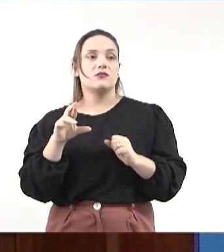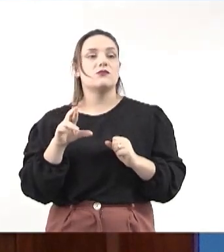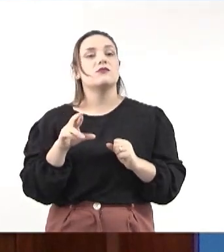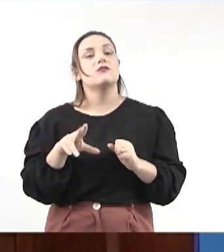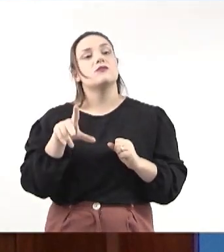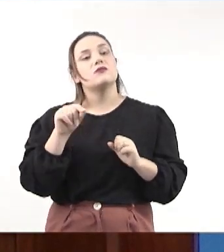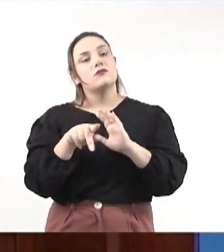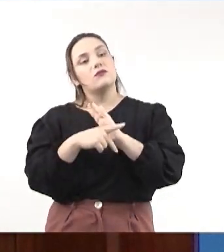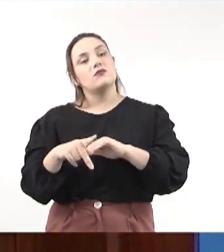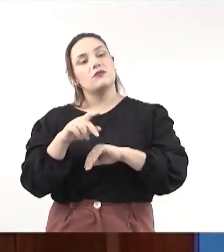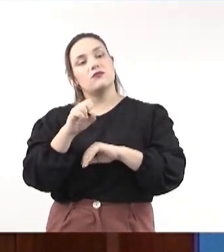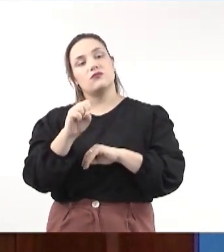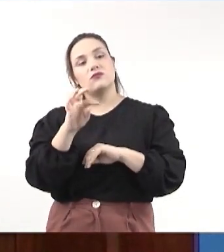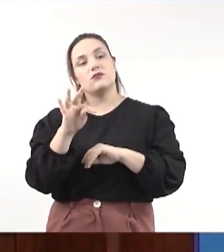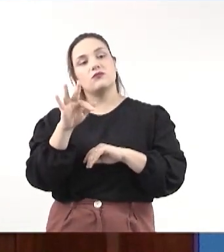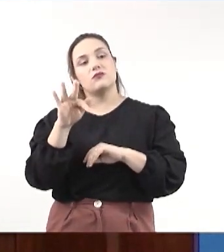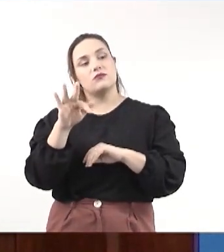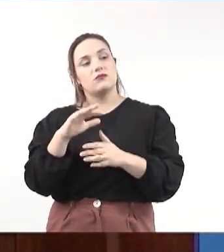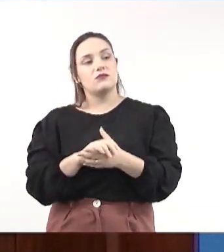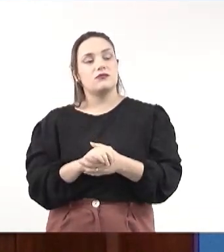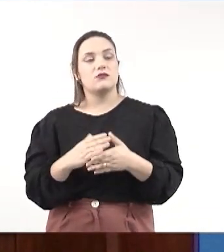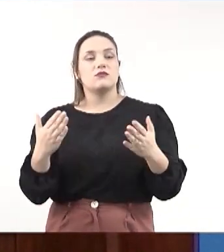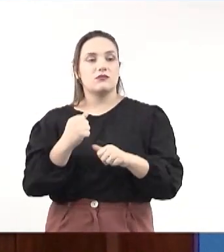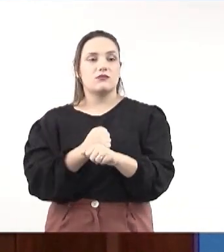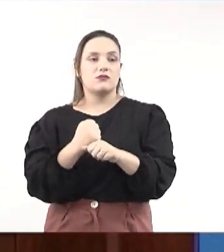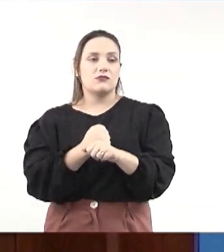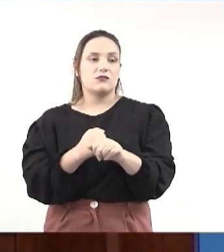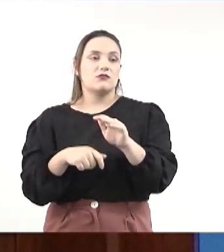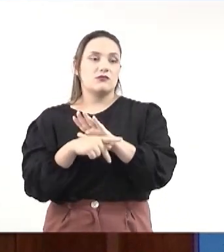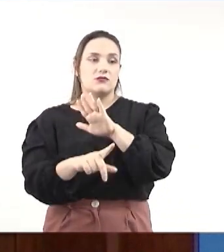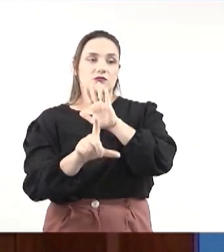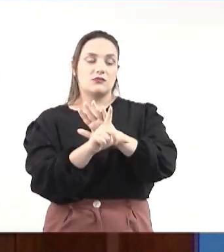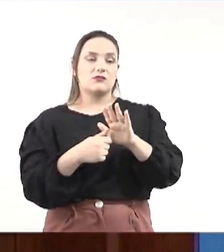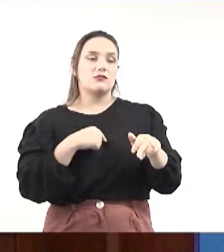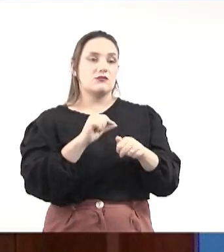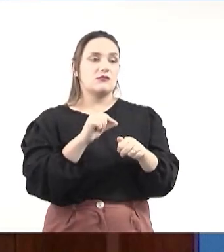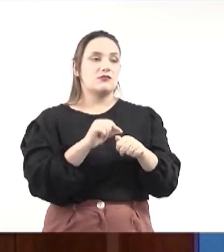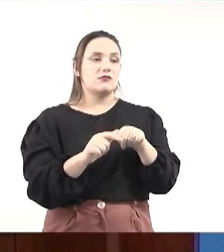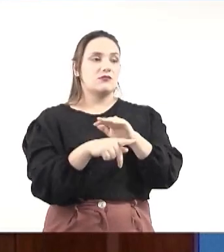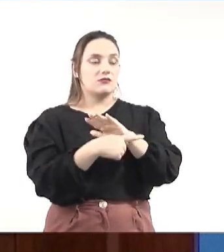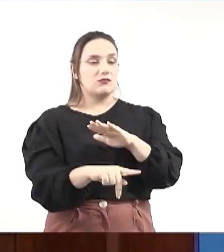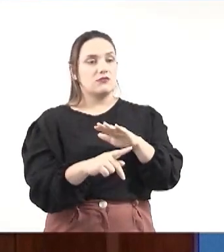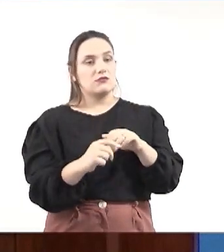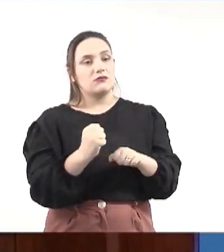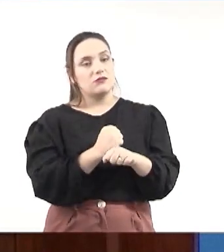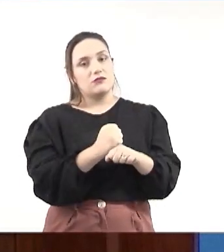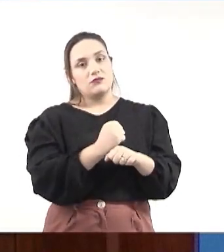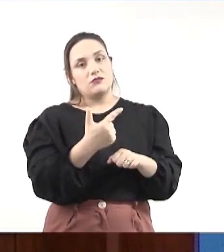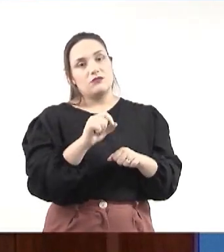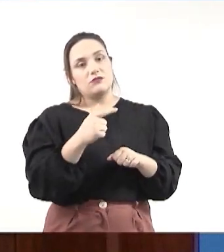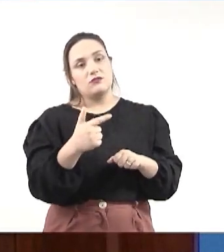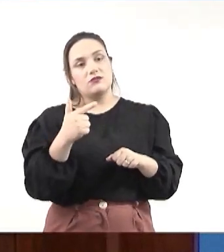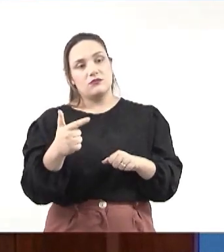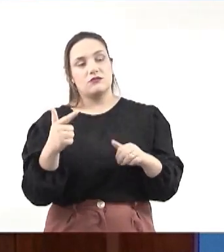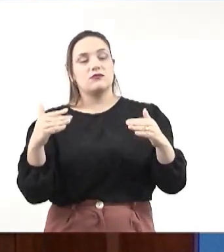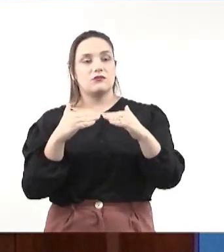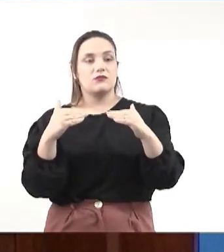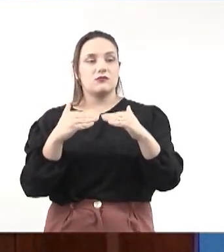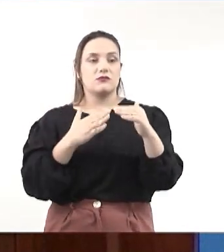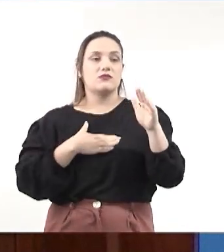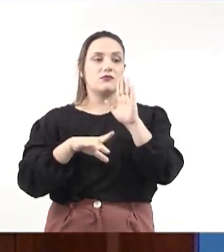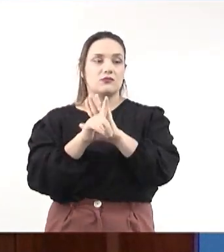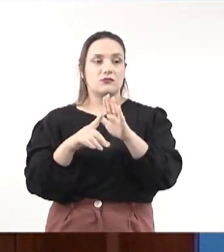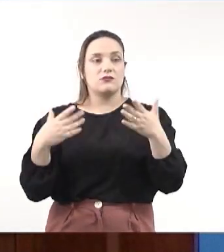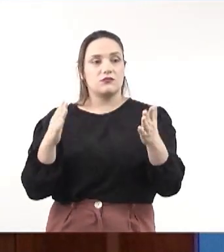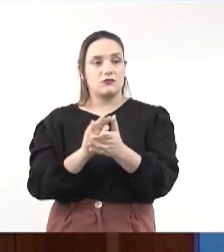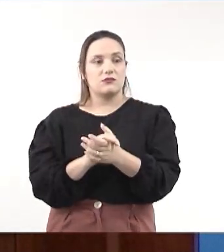Supremo Tribunal Federal, publicada este ano, em razão dessa lei que fiz sobre a internet em 2022, e que validou a minha lei.